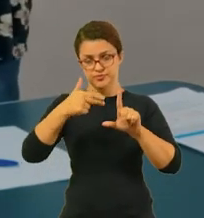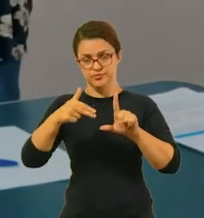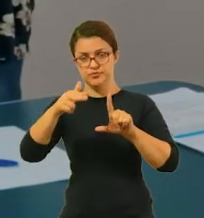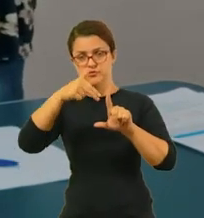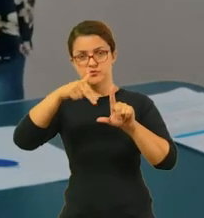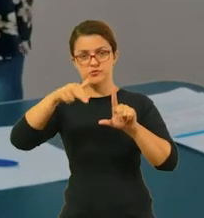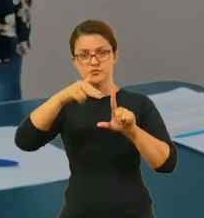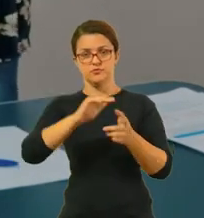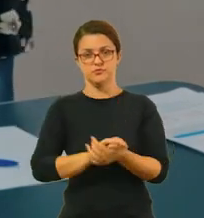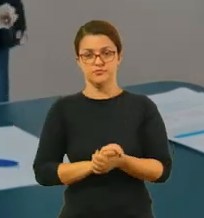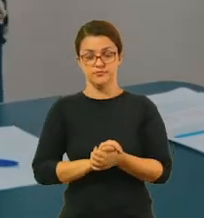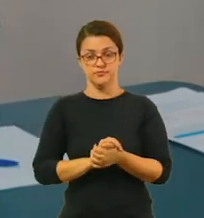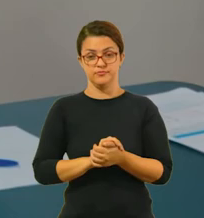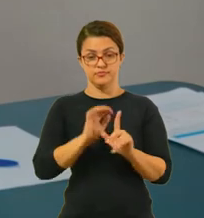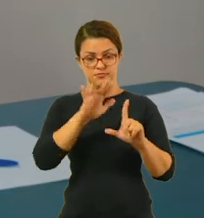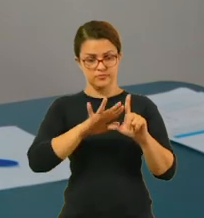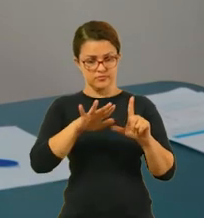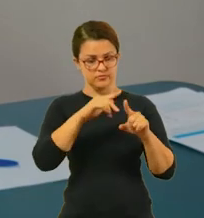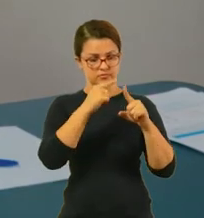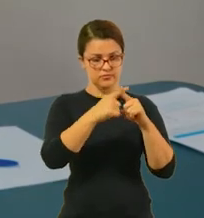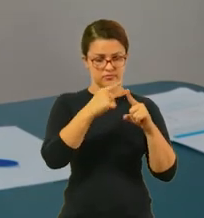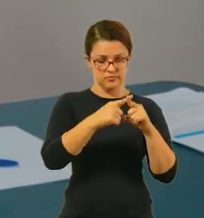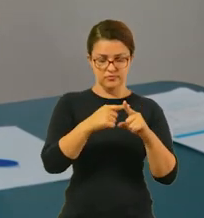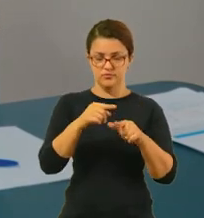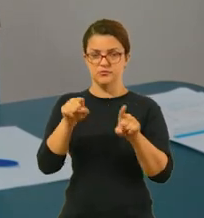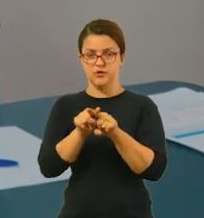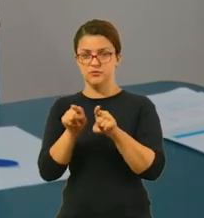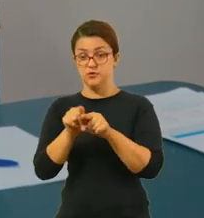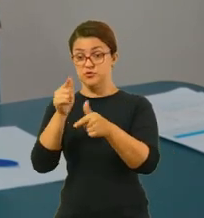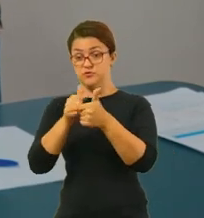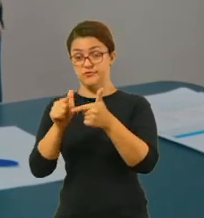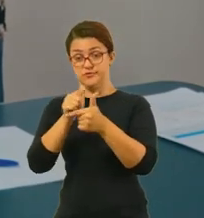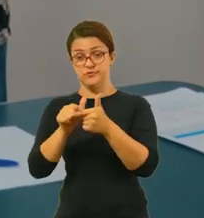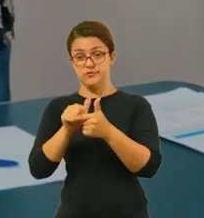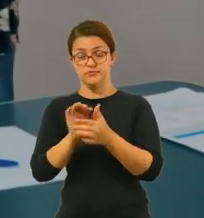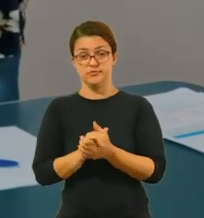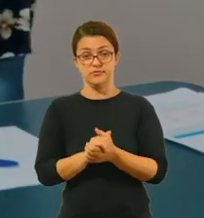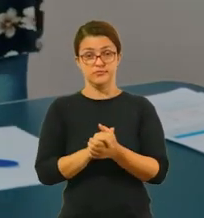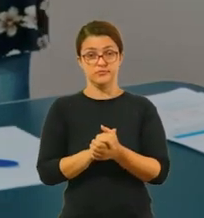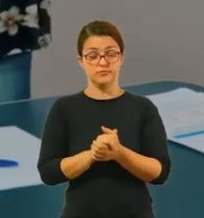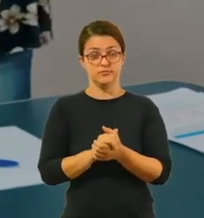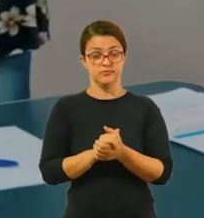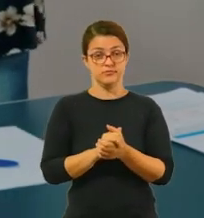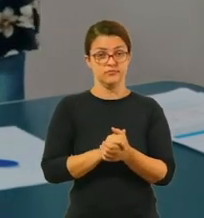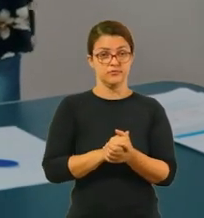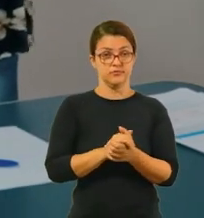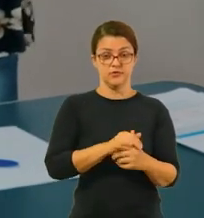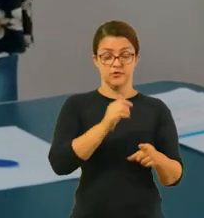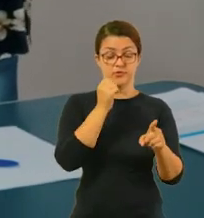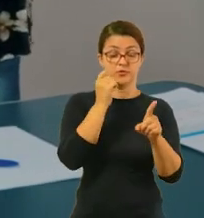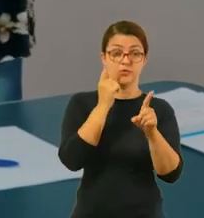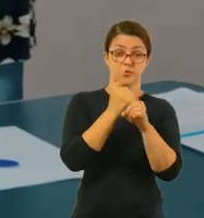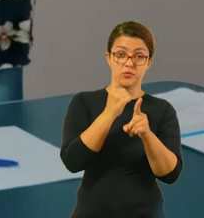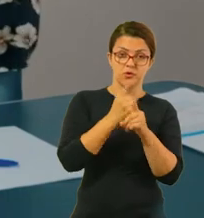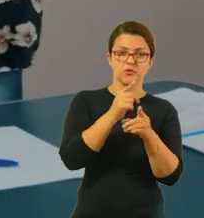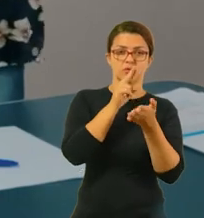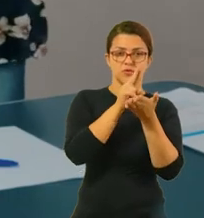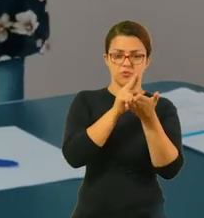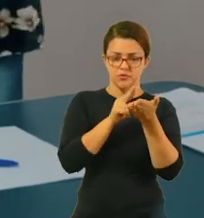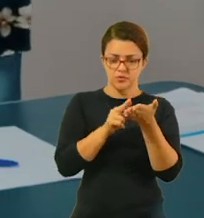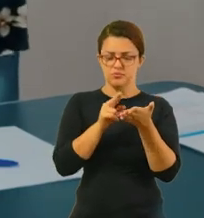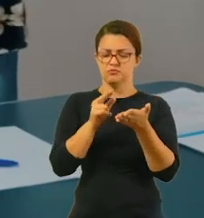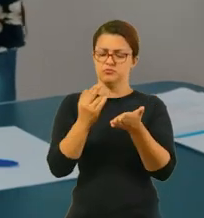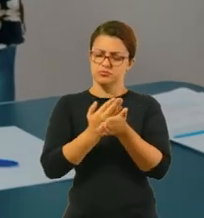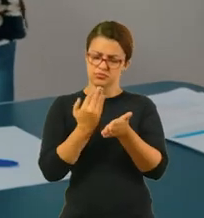Então, nessa folha aqui tem multiplicação e tem divisão. Você vai resolvendo os cálculos. Pode ser no